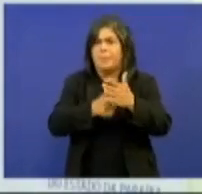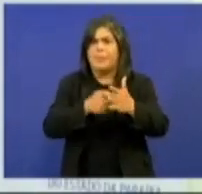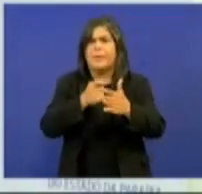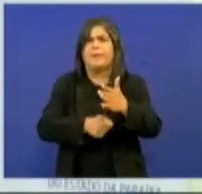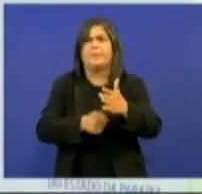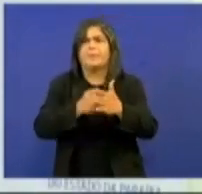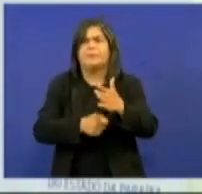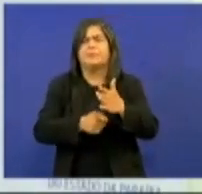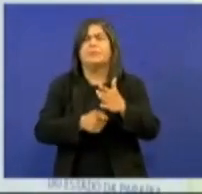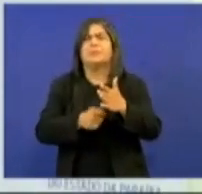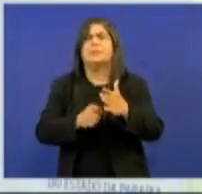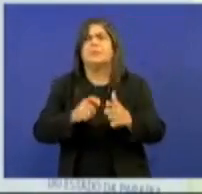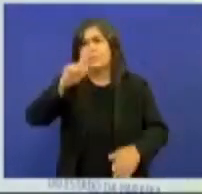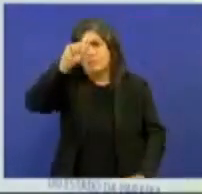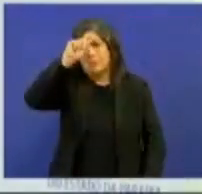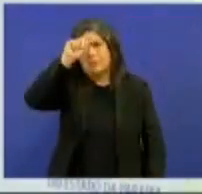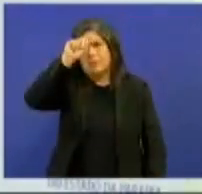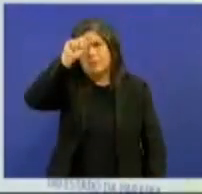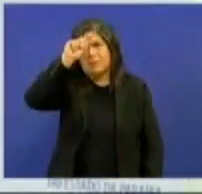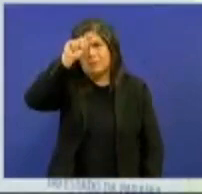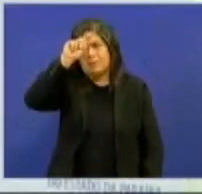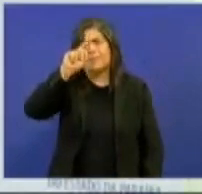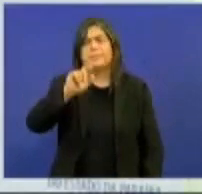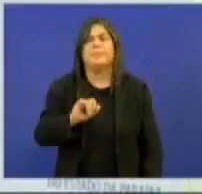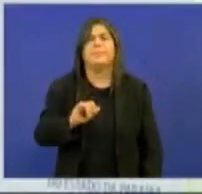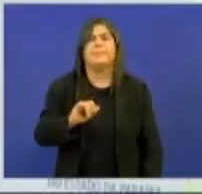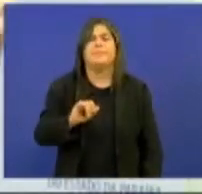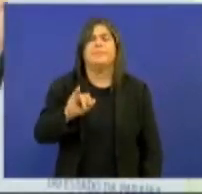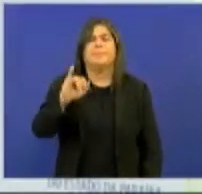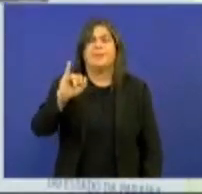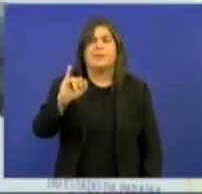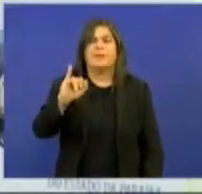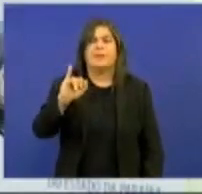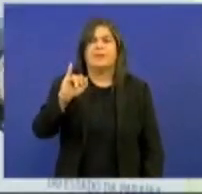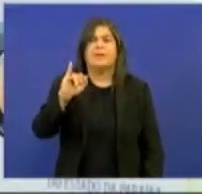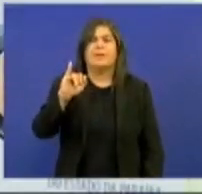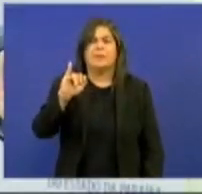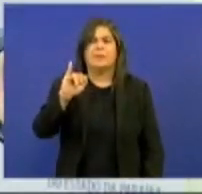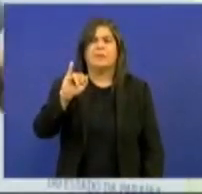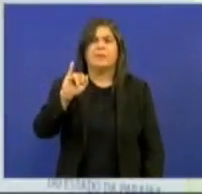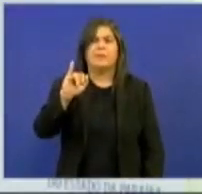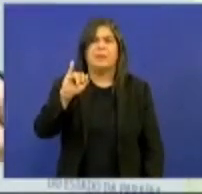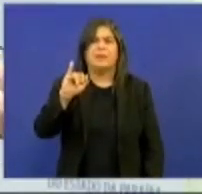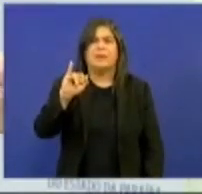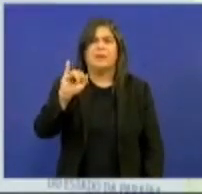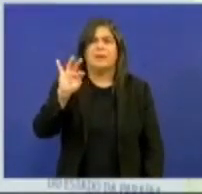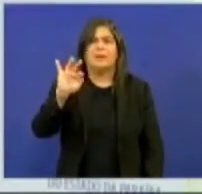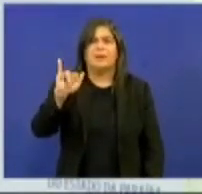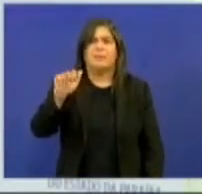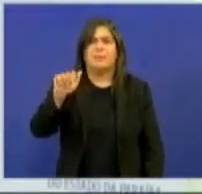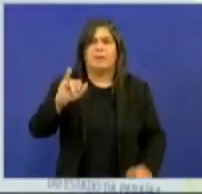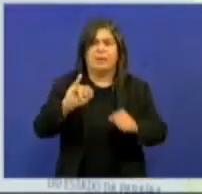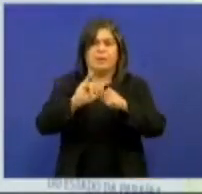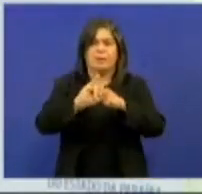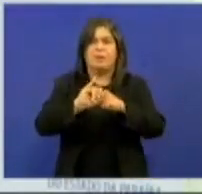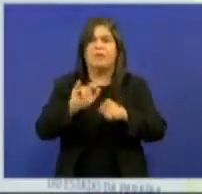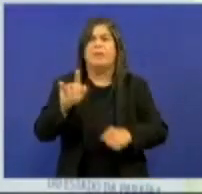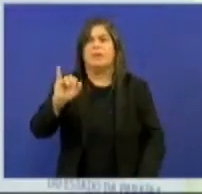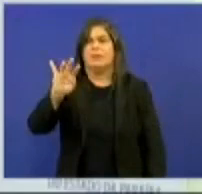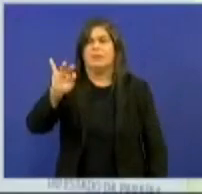para o Hospital Distrital de Itaporanga. O hospital que não tem UTI se encontra na UTI,